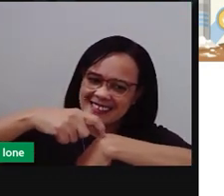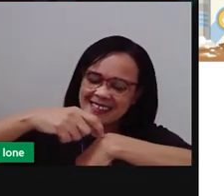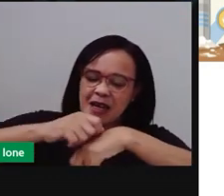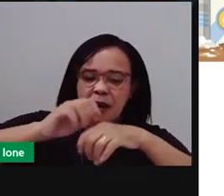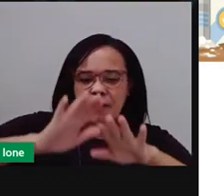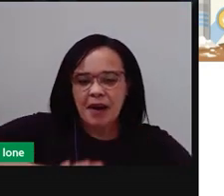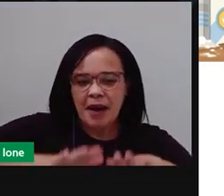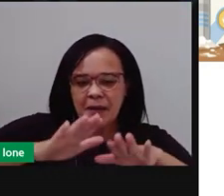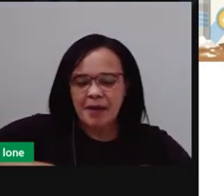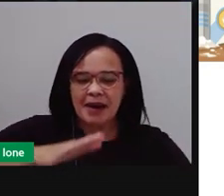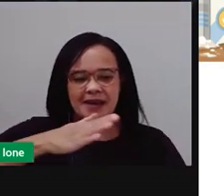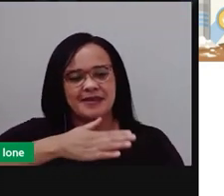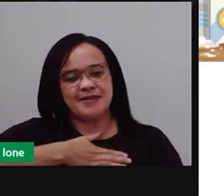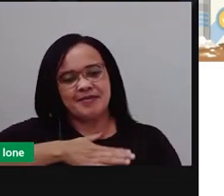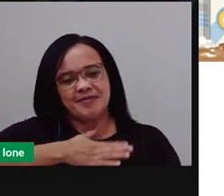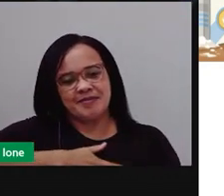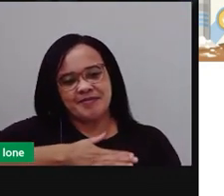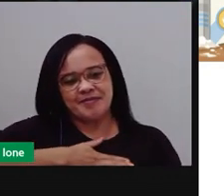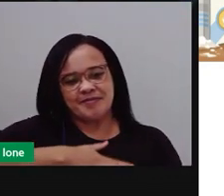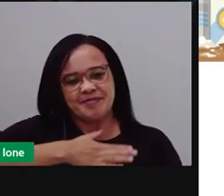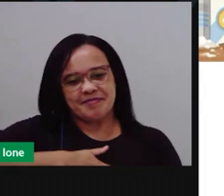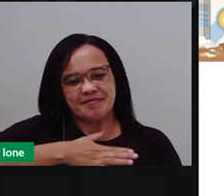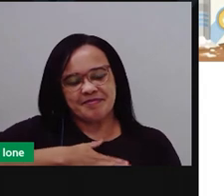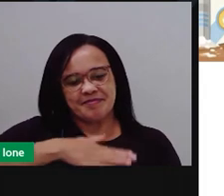descansar por 10 minutos.